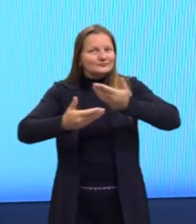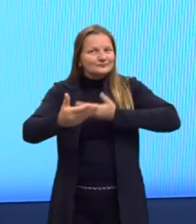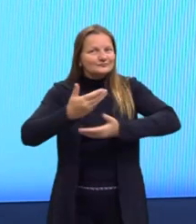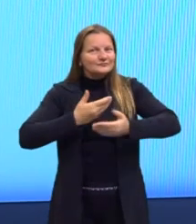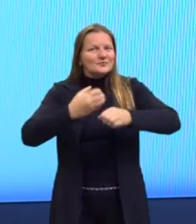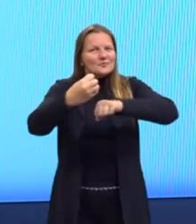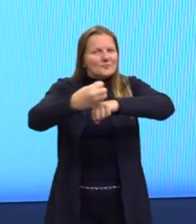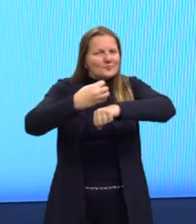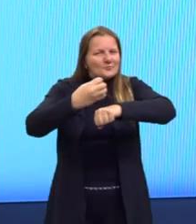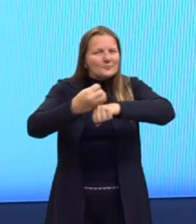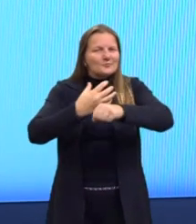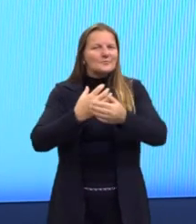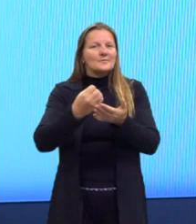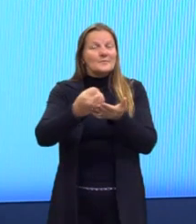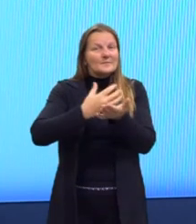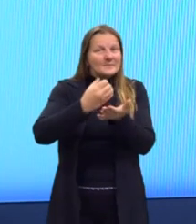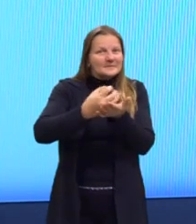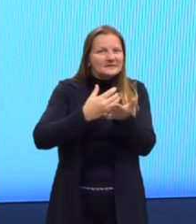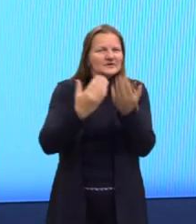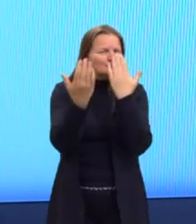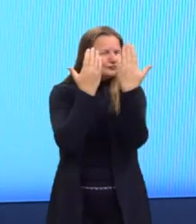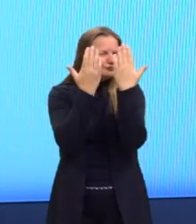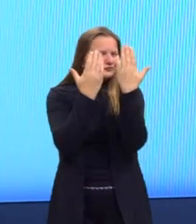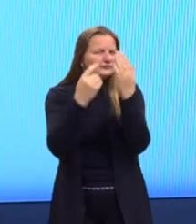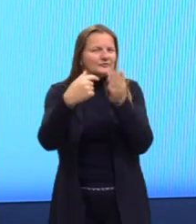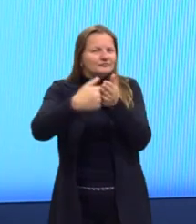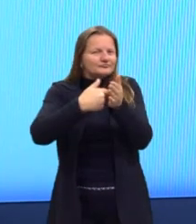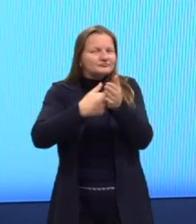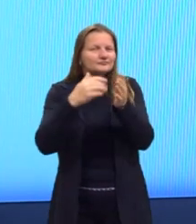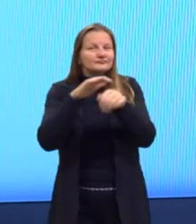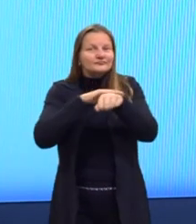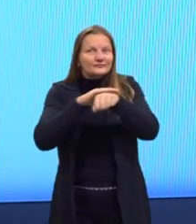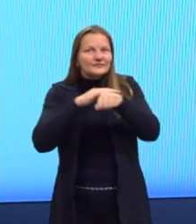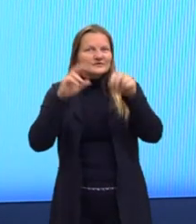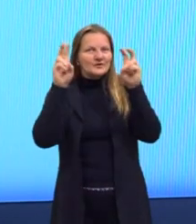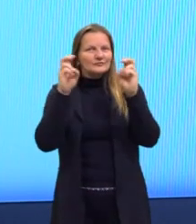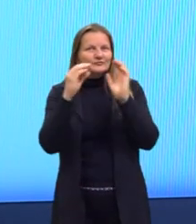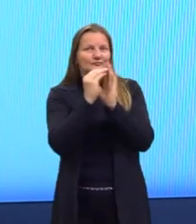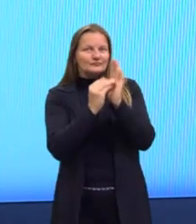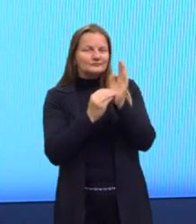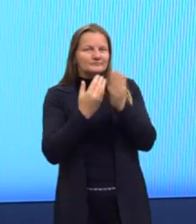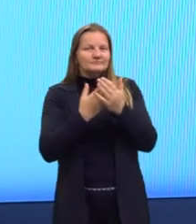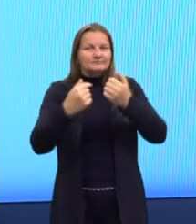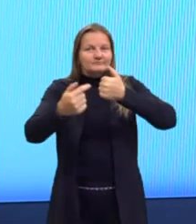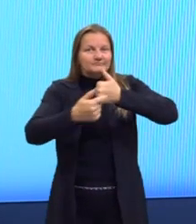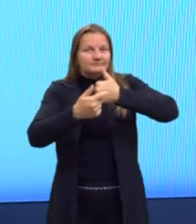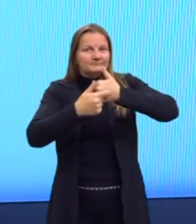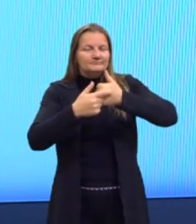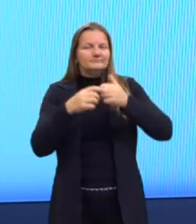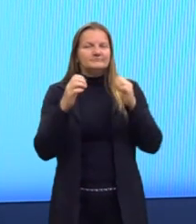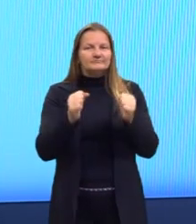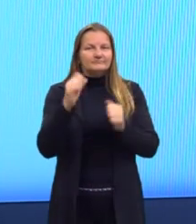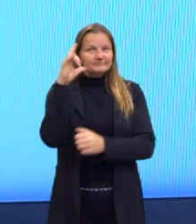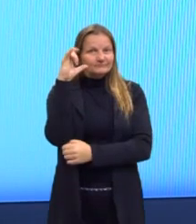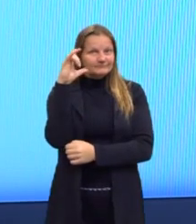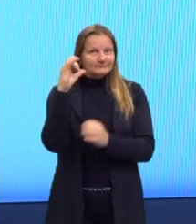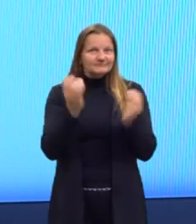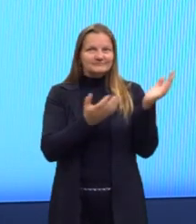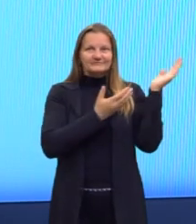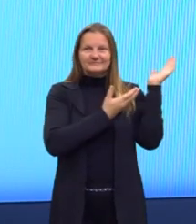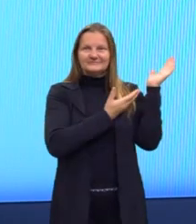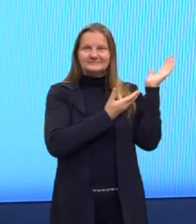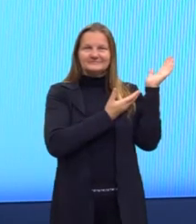contato comigo, mandar as dúvidas, conversar sobre as aulas, marcar nos stories, para que eu possa acompanhar